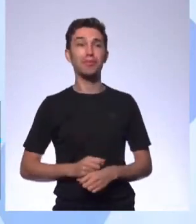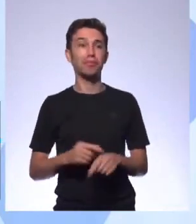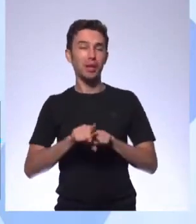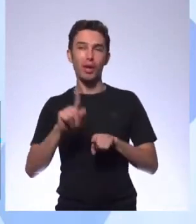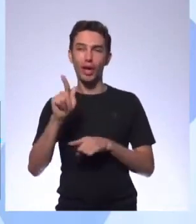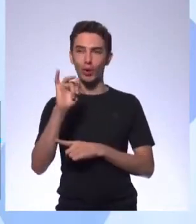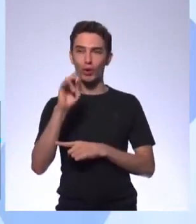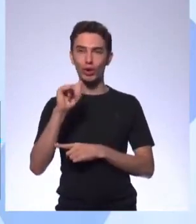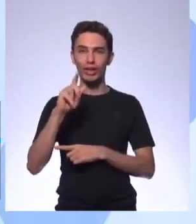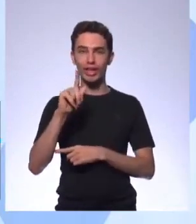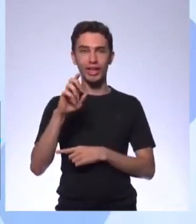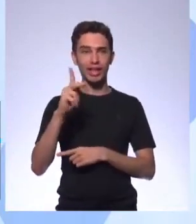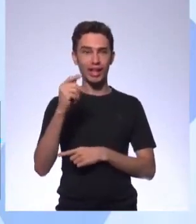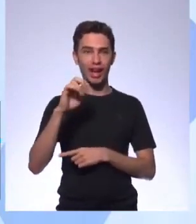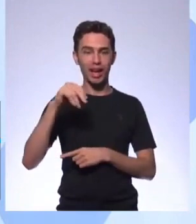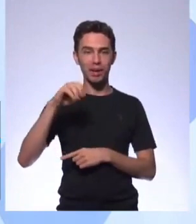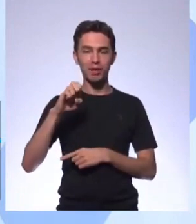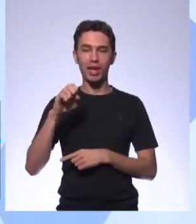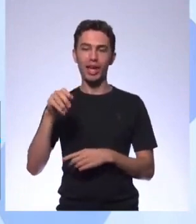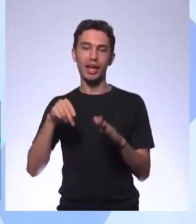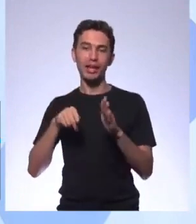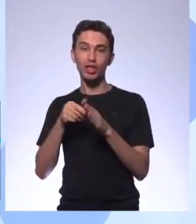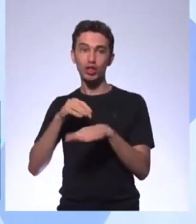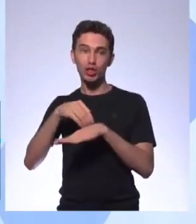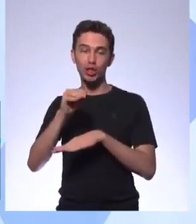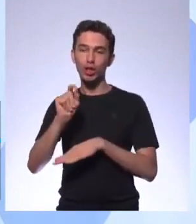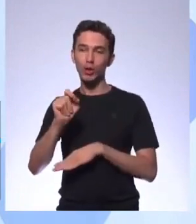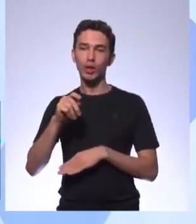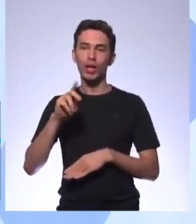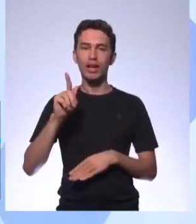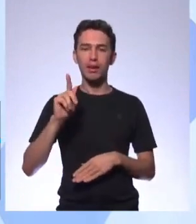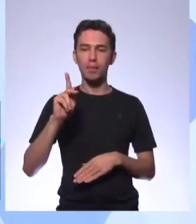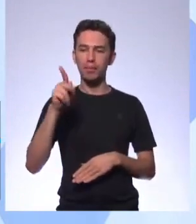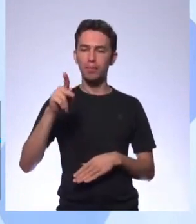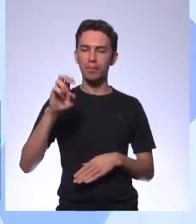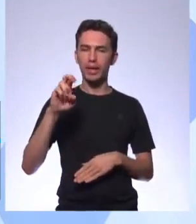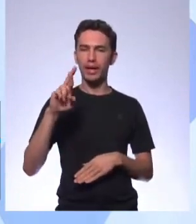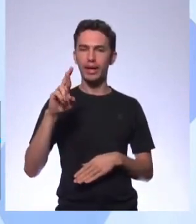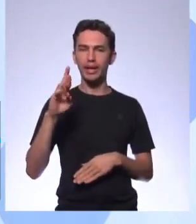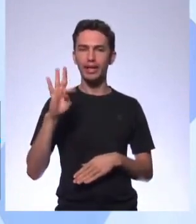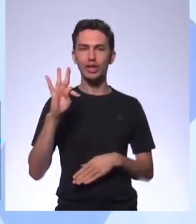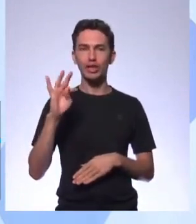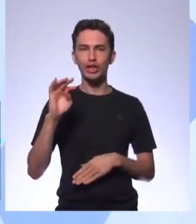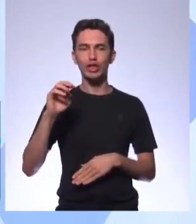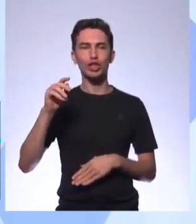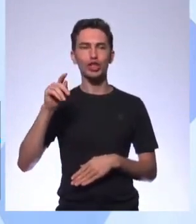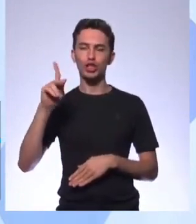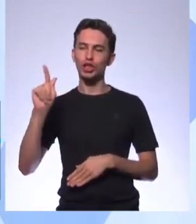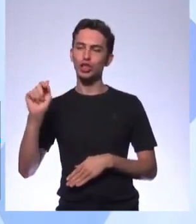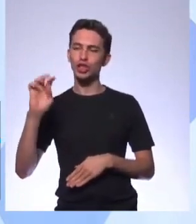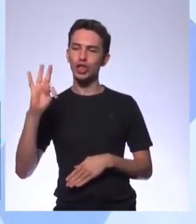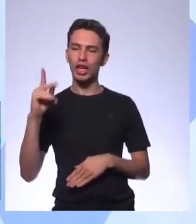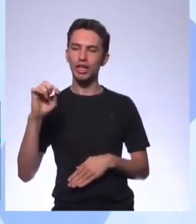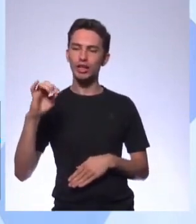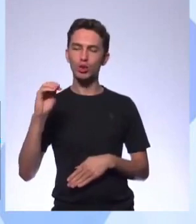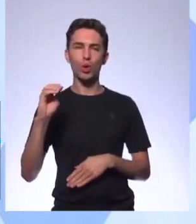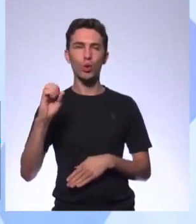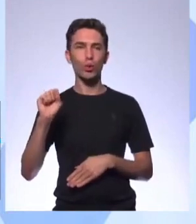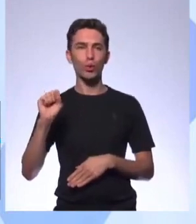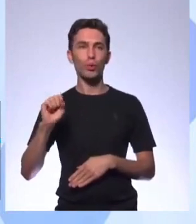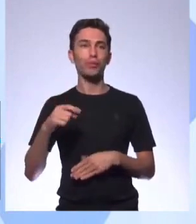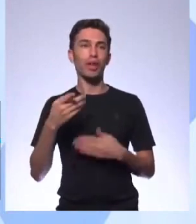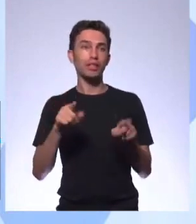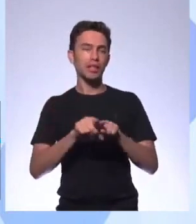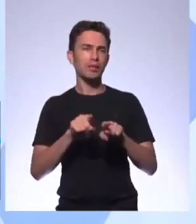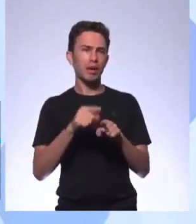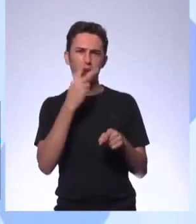recomenda Percy Jackson. O Renato indica Sobrevivendo no Inferno, porque é leitura da Unicamp, é o disco que é filme,